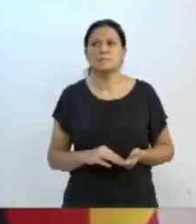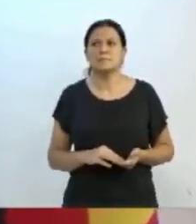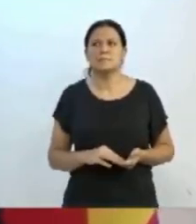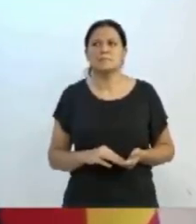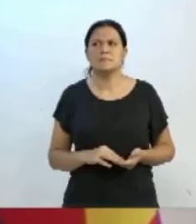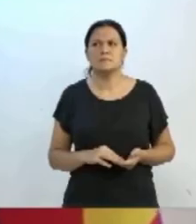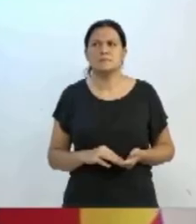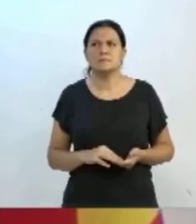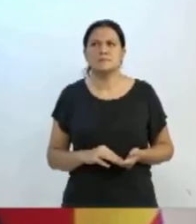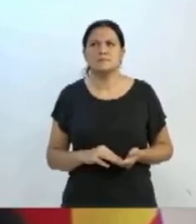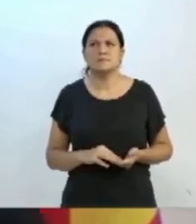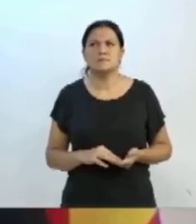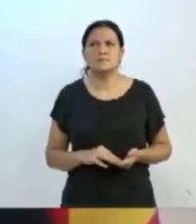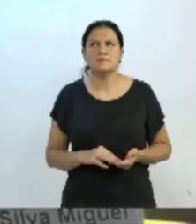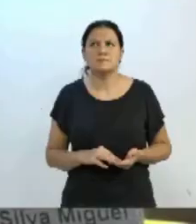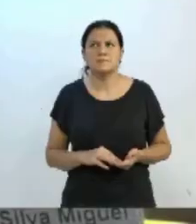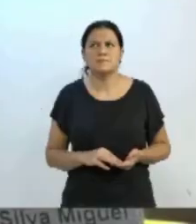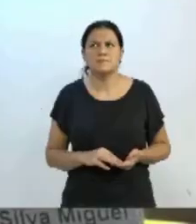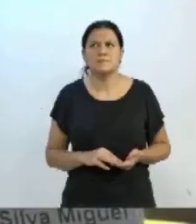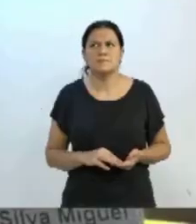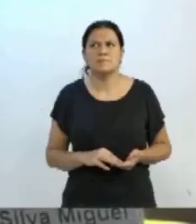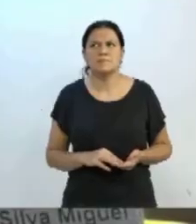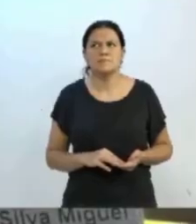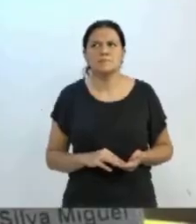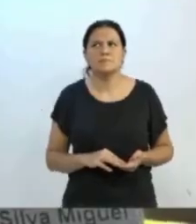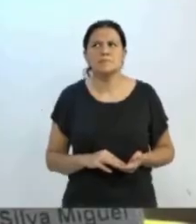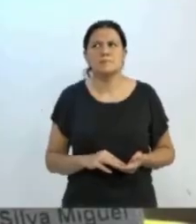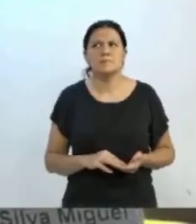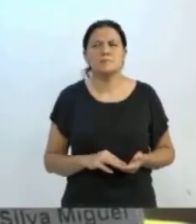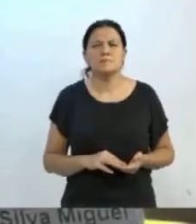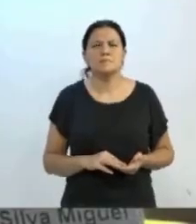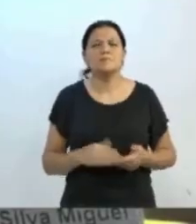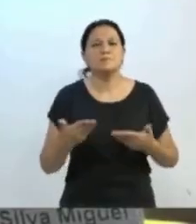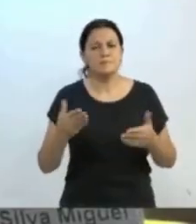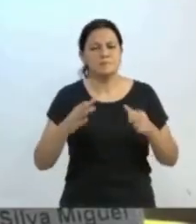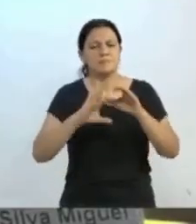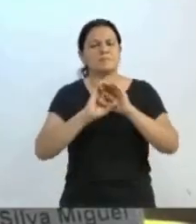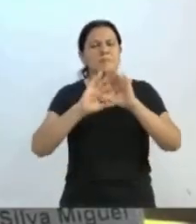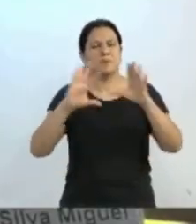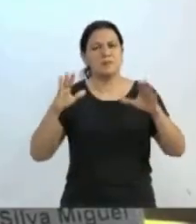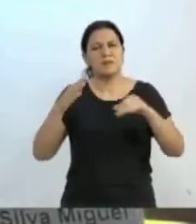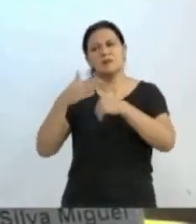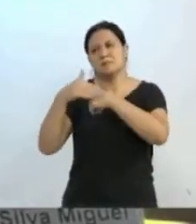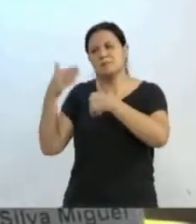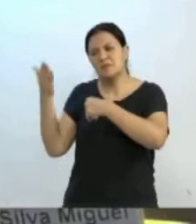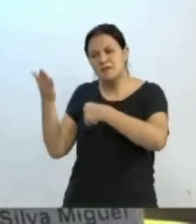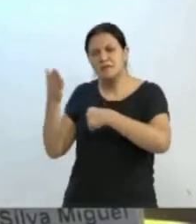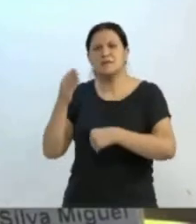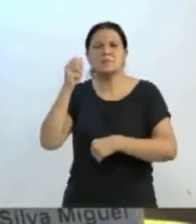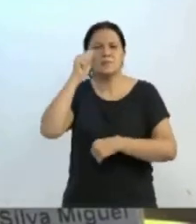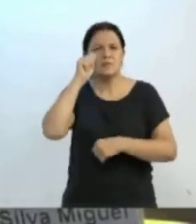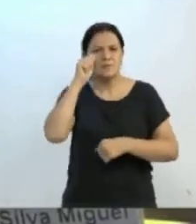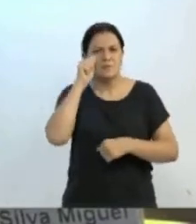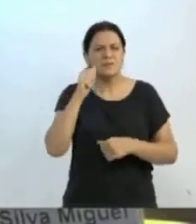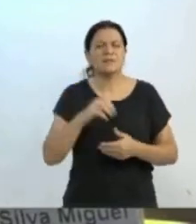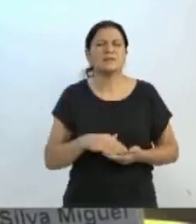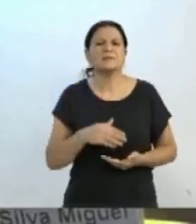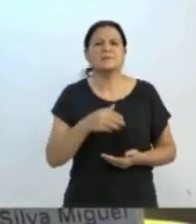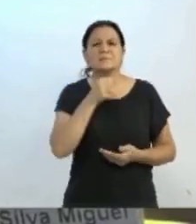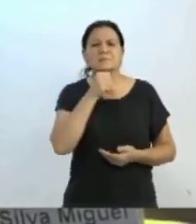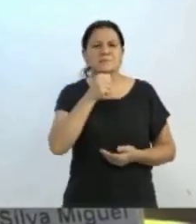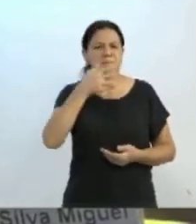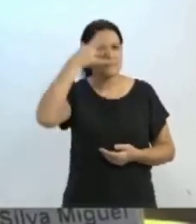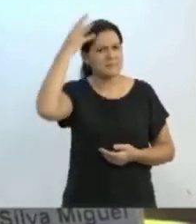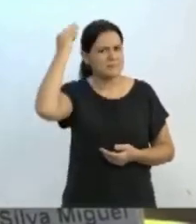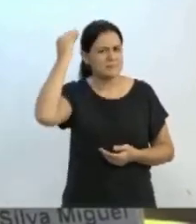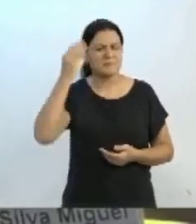presidente permitir. Com a simpática autorização do orador, nós ouvimos então, em a parte, o vereador